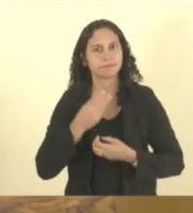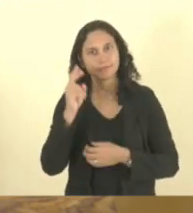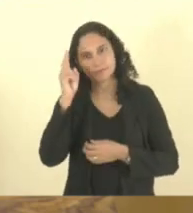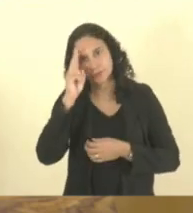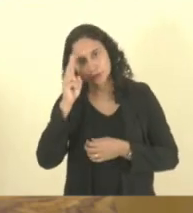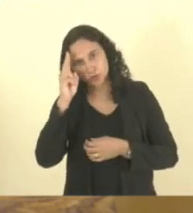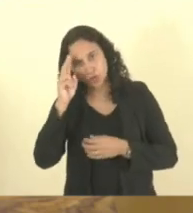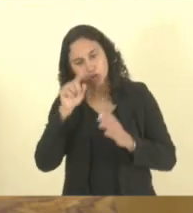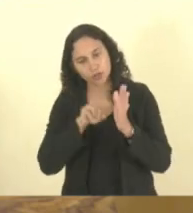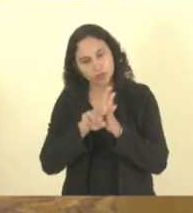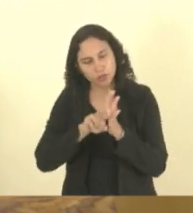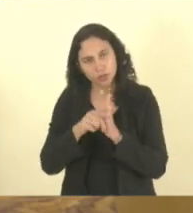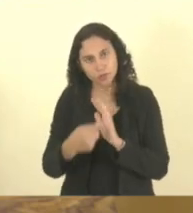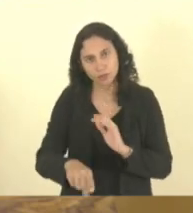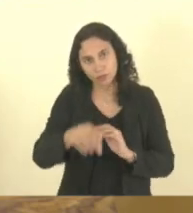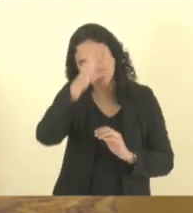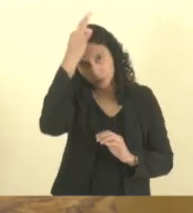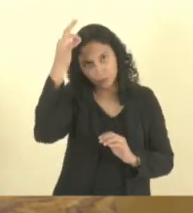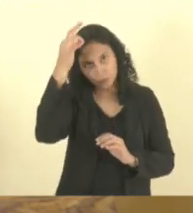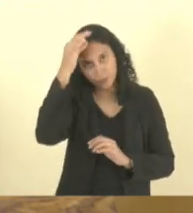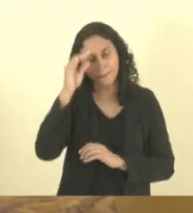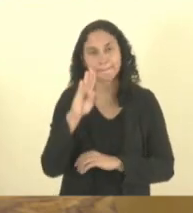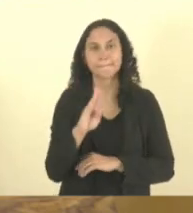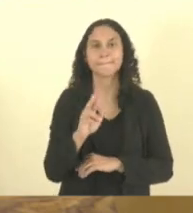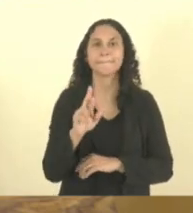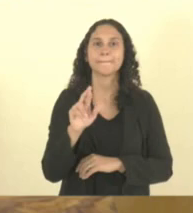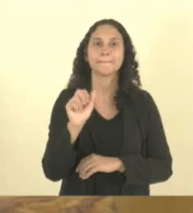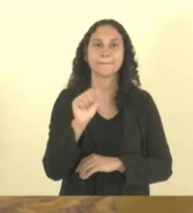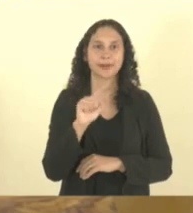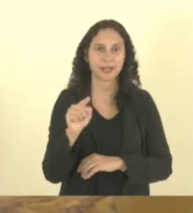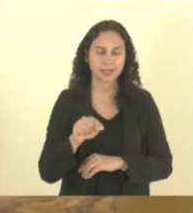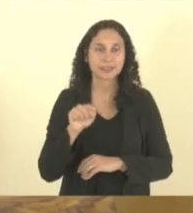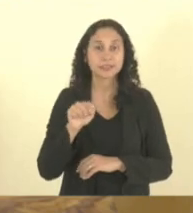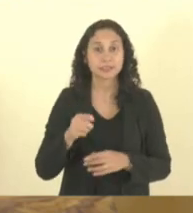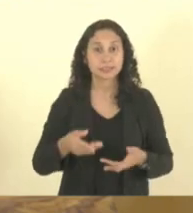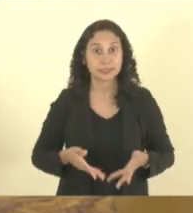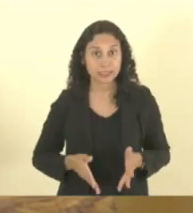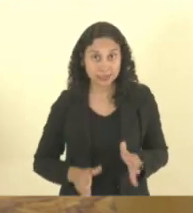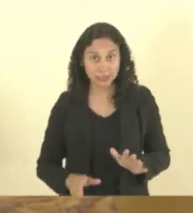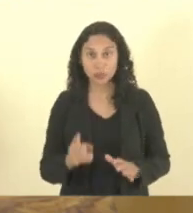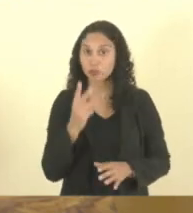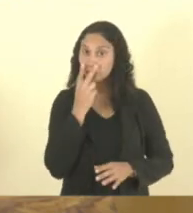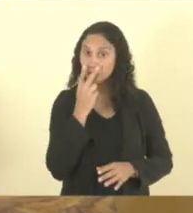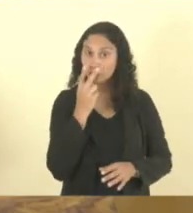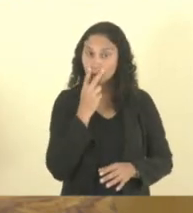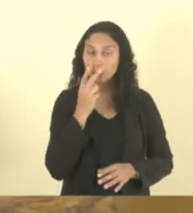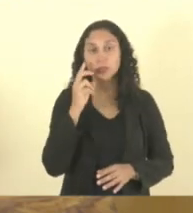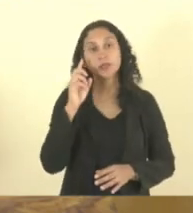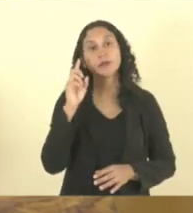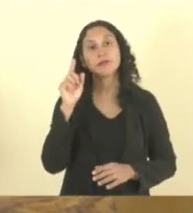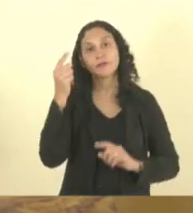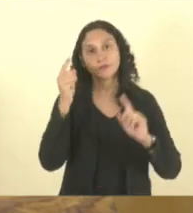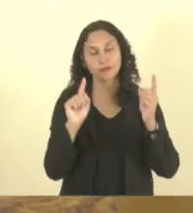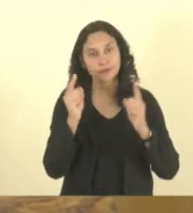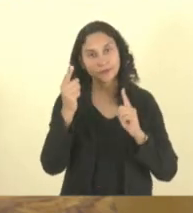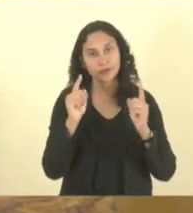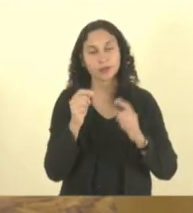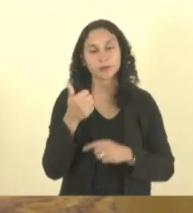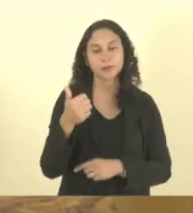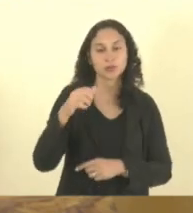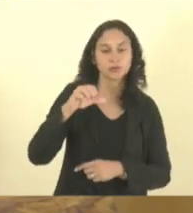lexicógrafo Capixaba Braz da Costa Rubim, que nasceu em Vitória no dia 1º de fevereiro de 1817